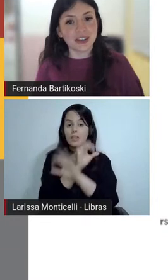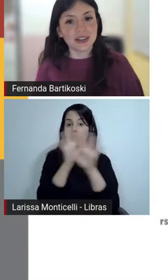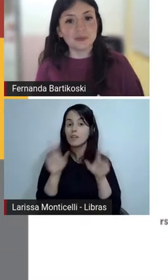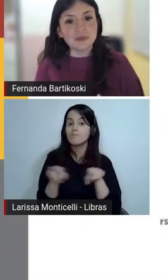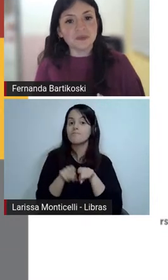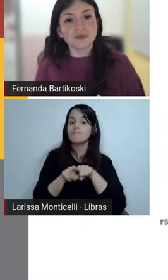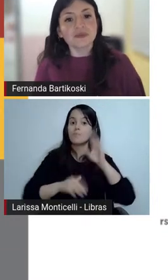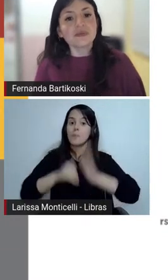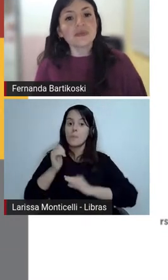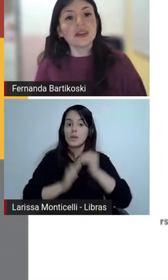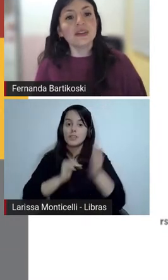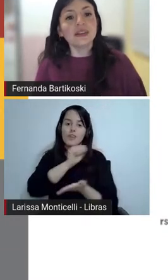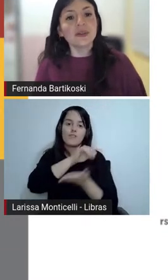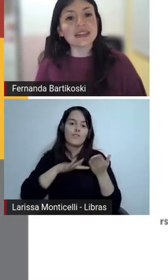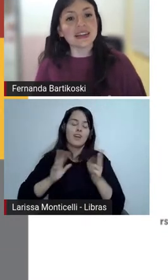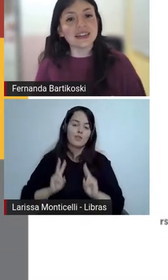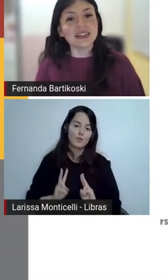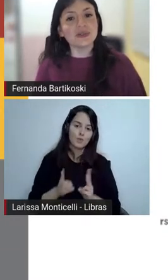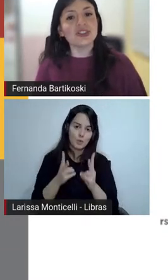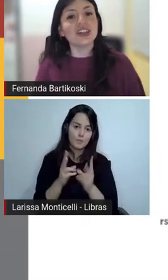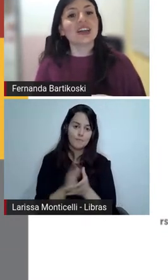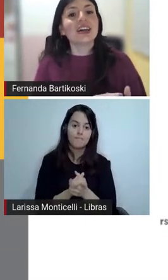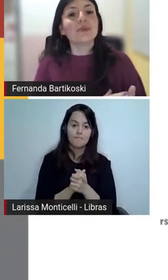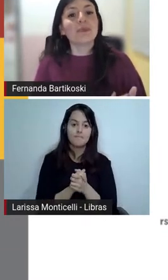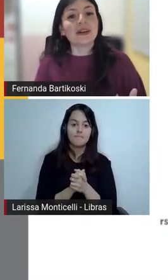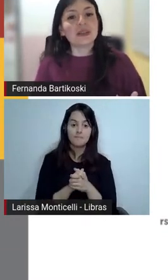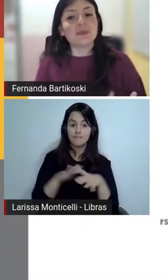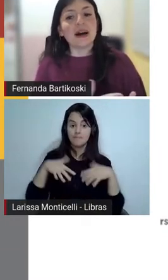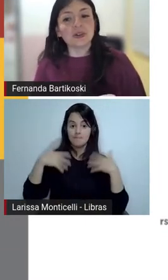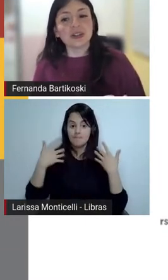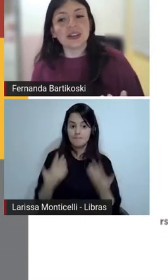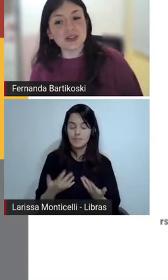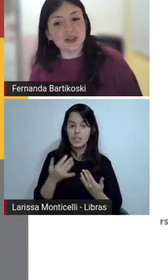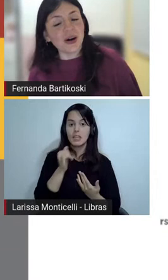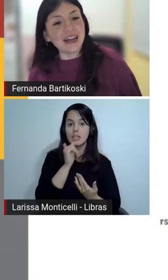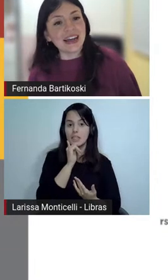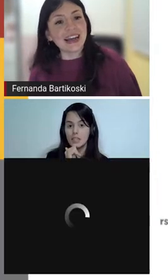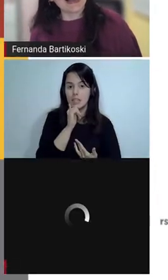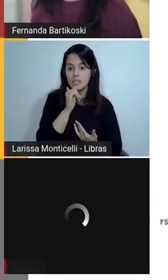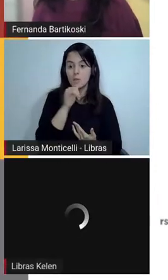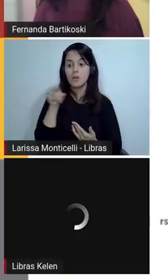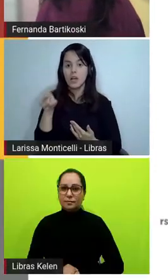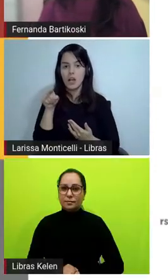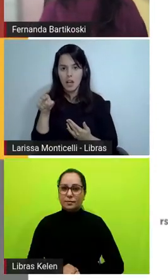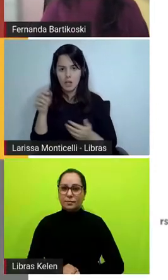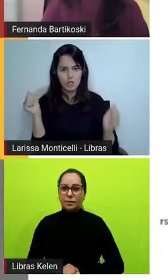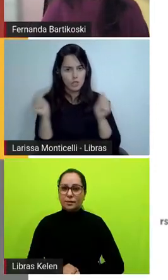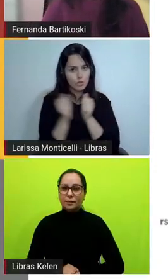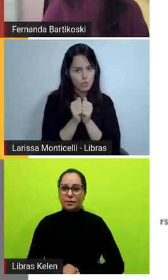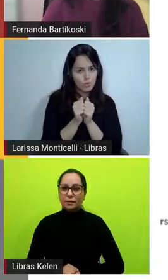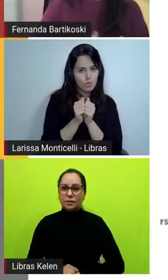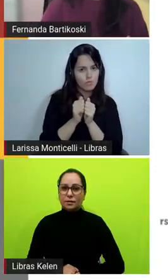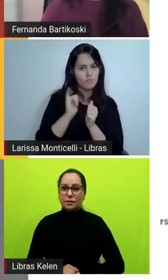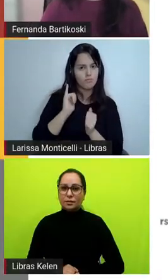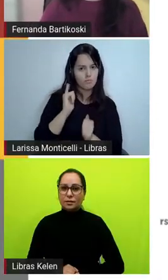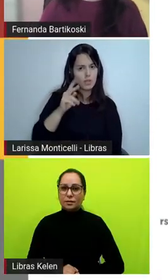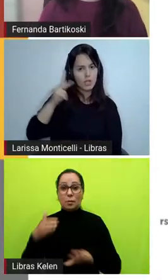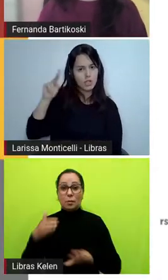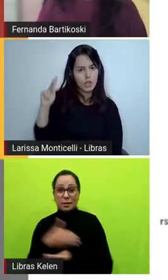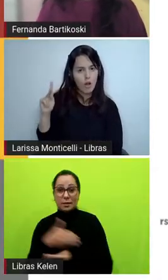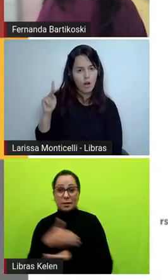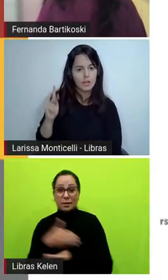atividades então essa questão de participar ou não da história ela ela se